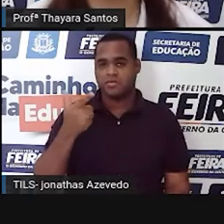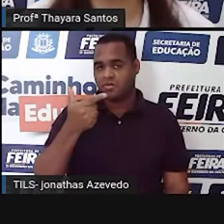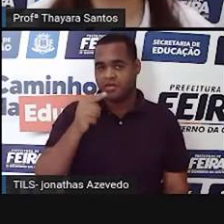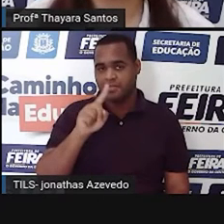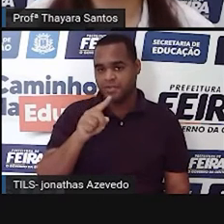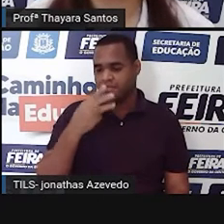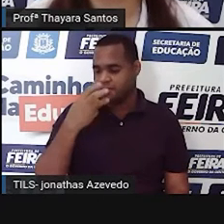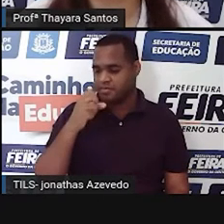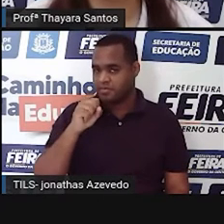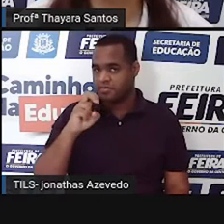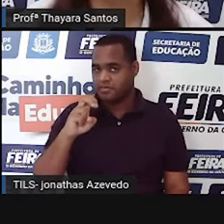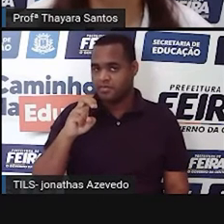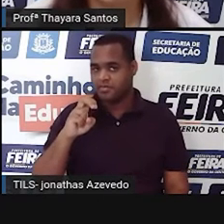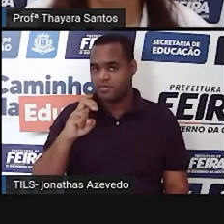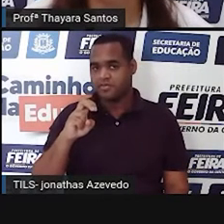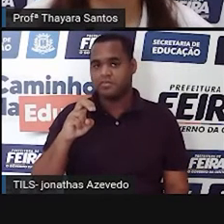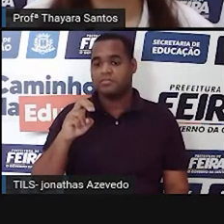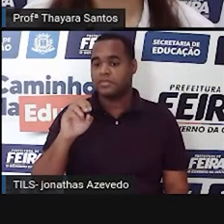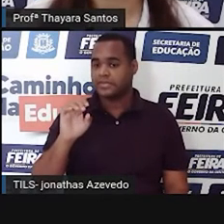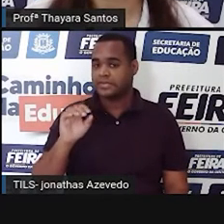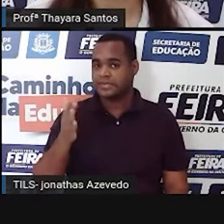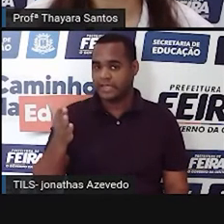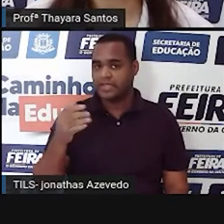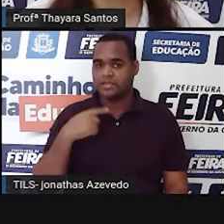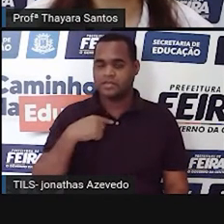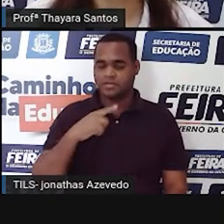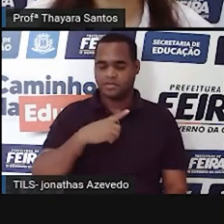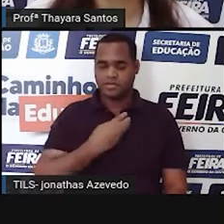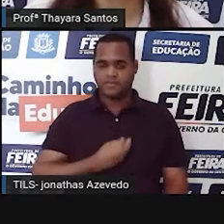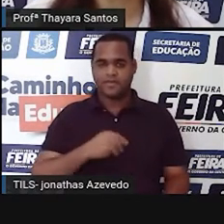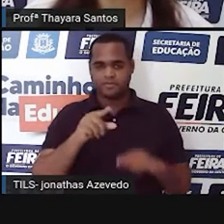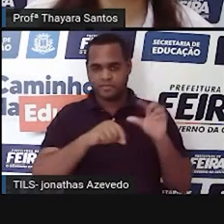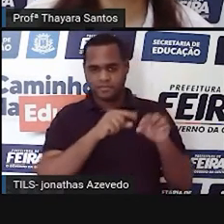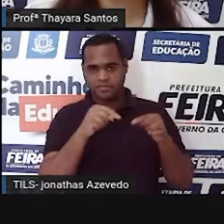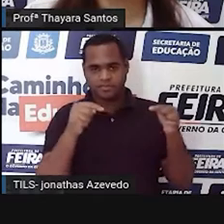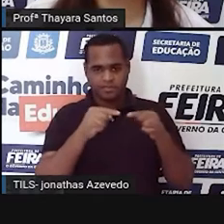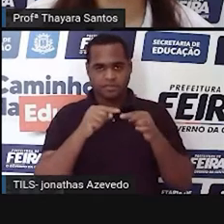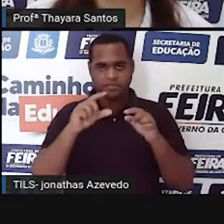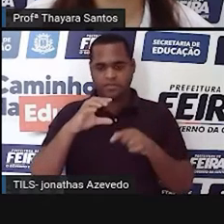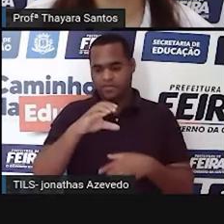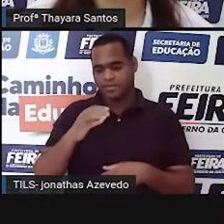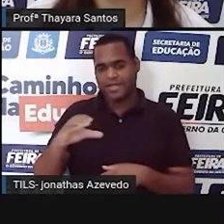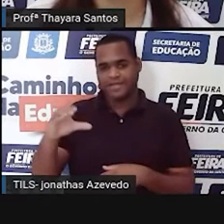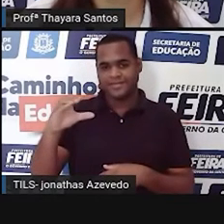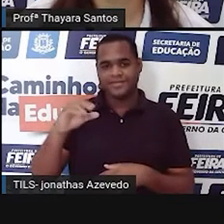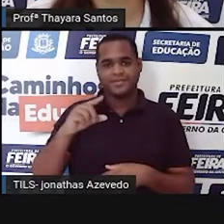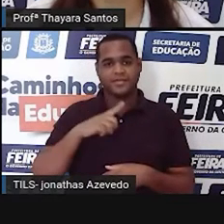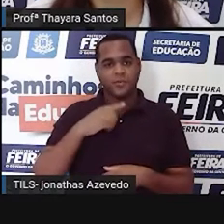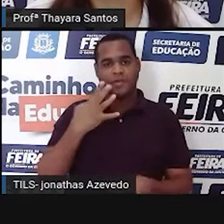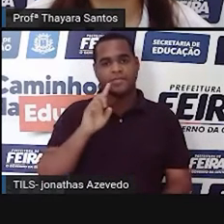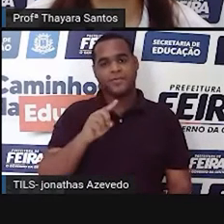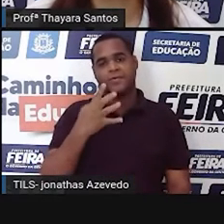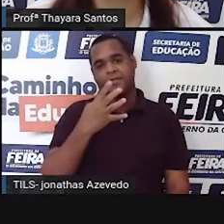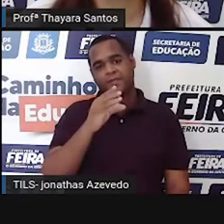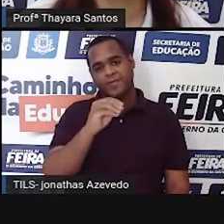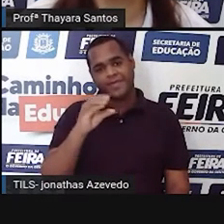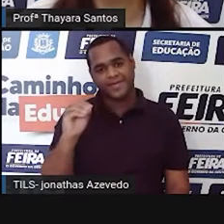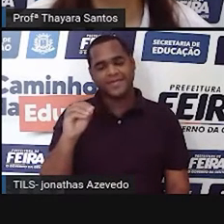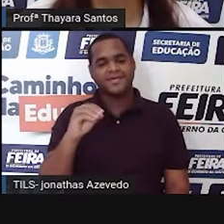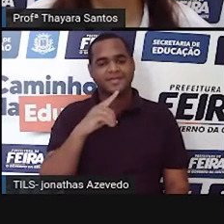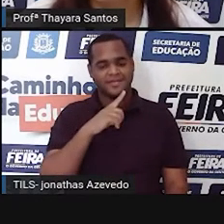.385 espécies de plantas que têm identificadas lá no bioma Cerrado, 4.400 só